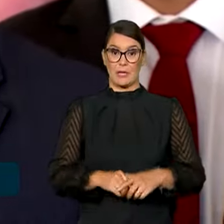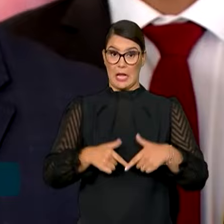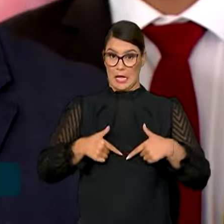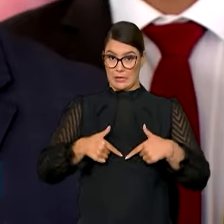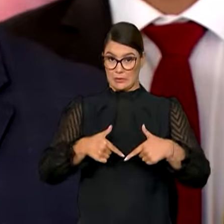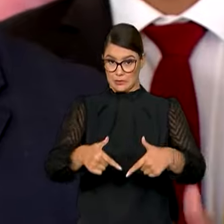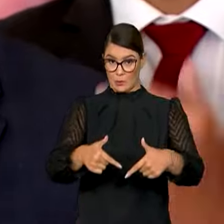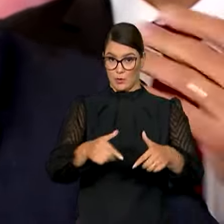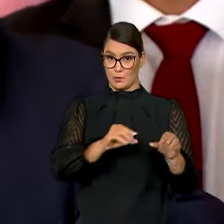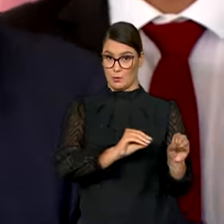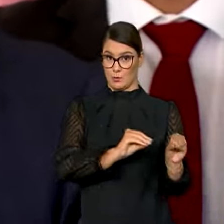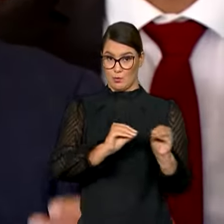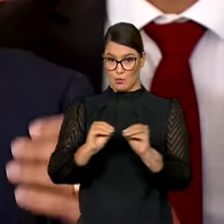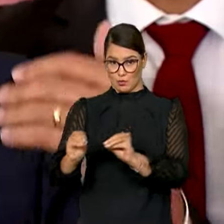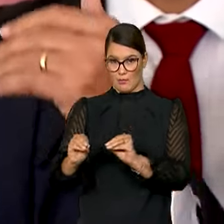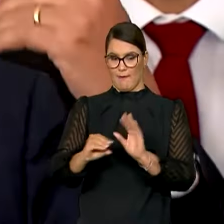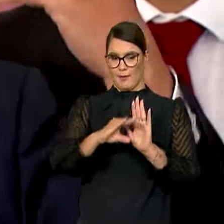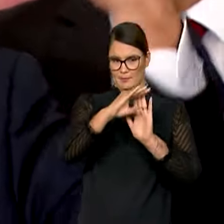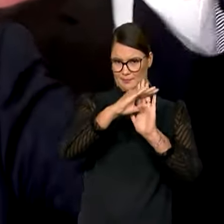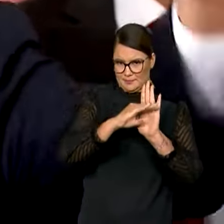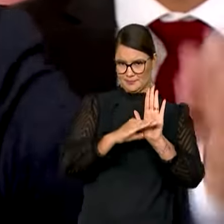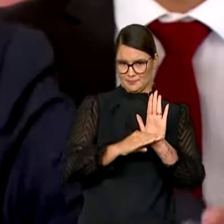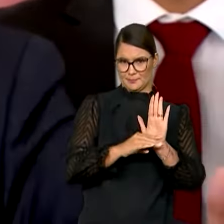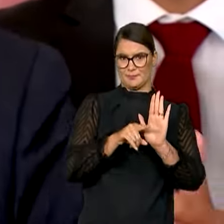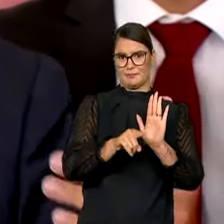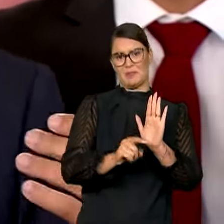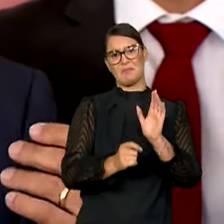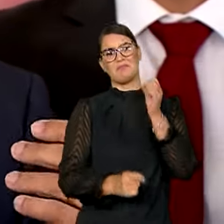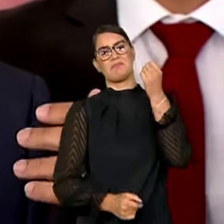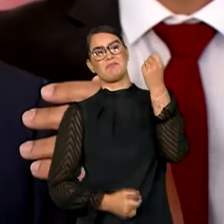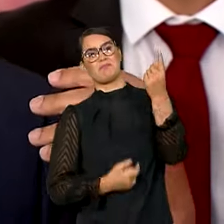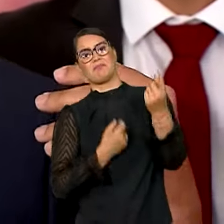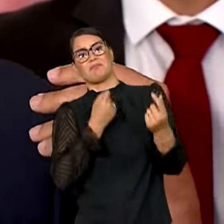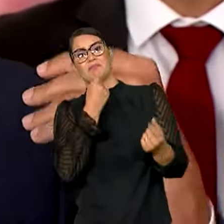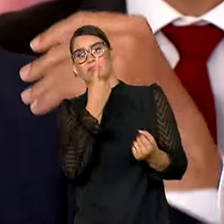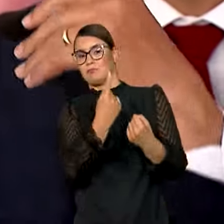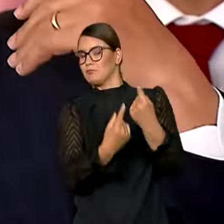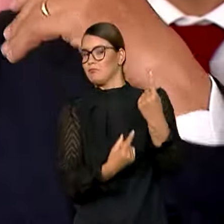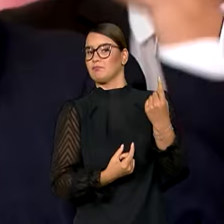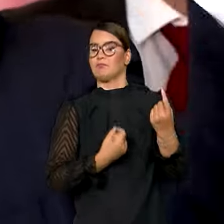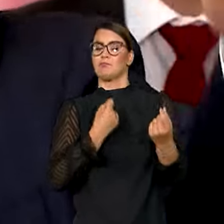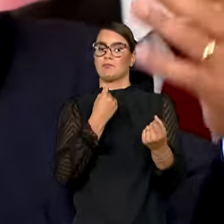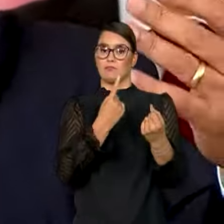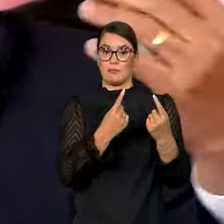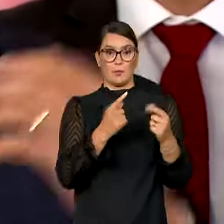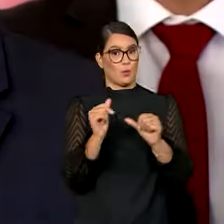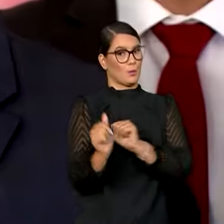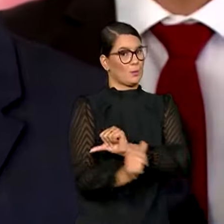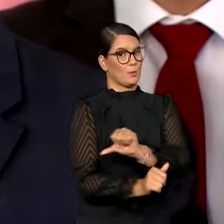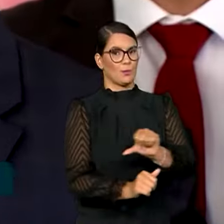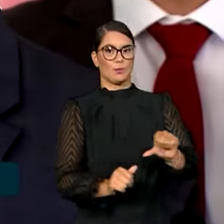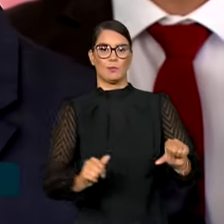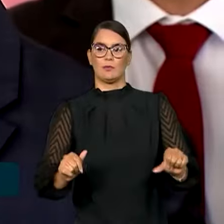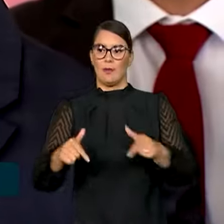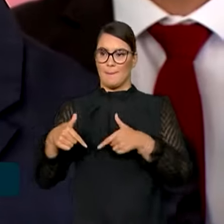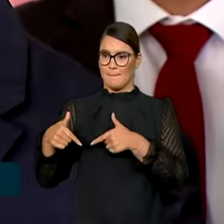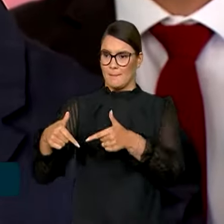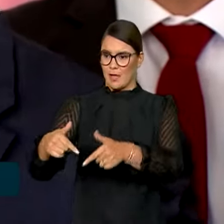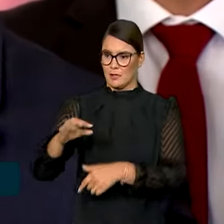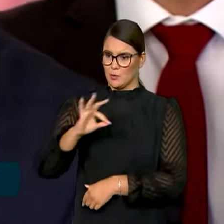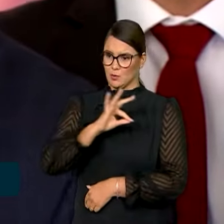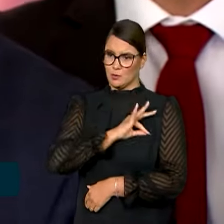programadas, esporádicas, de ações policiais,